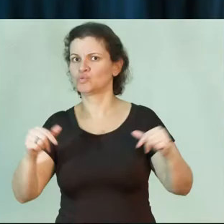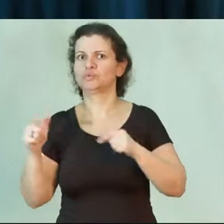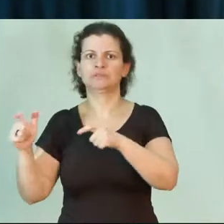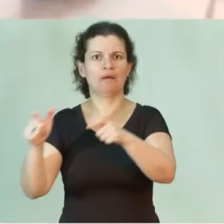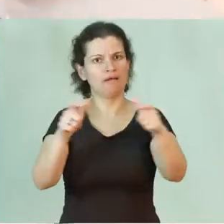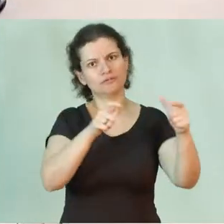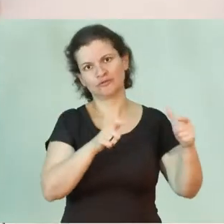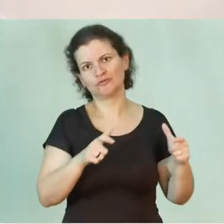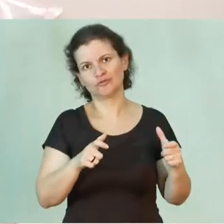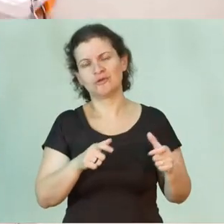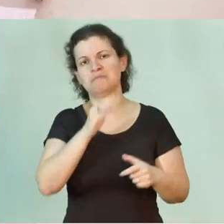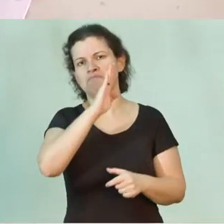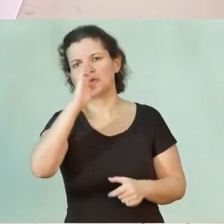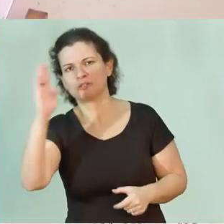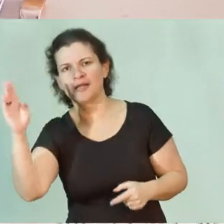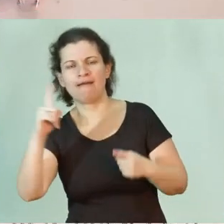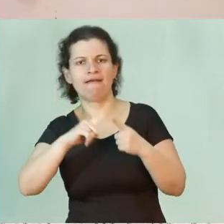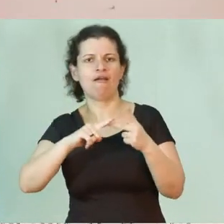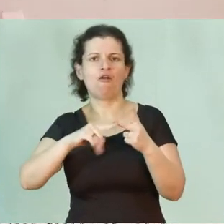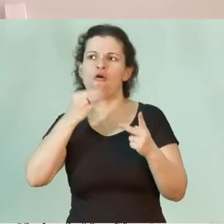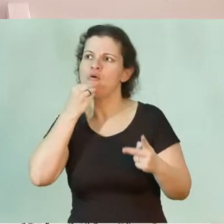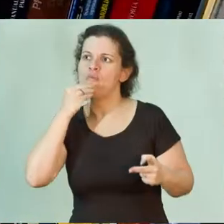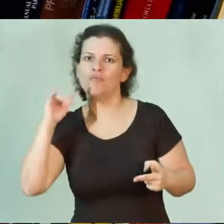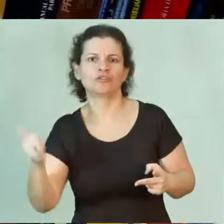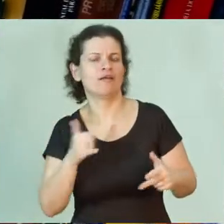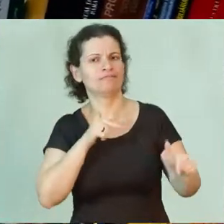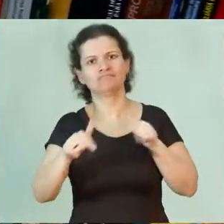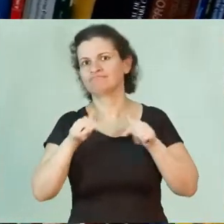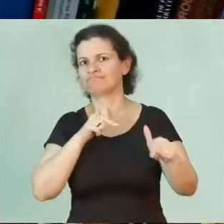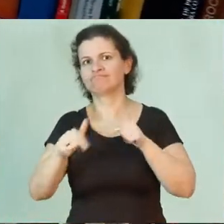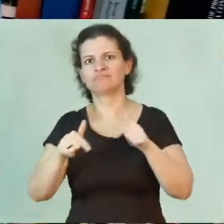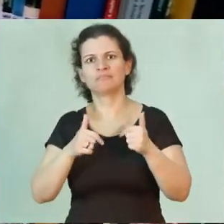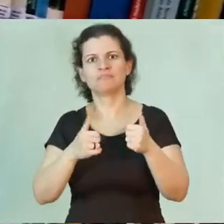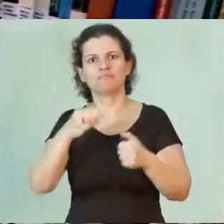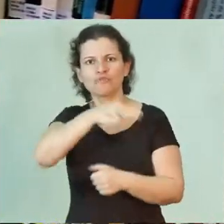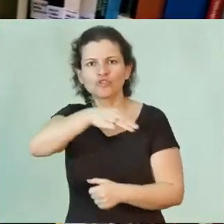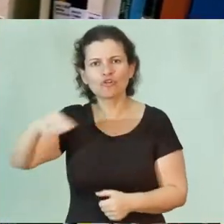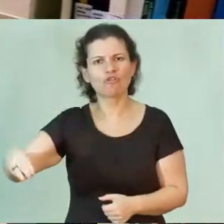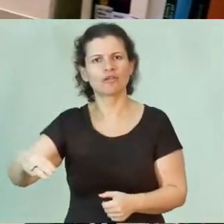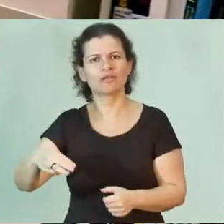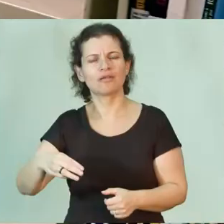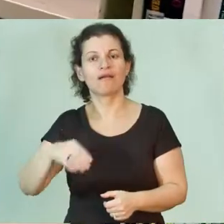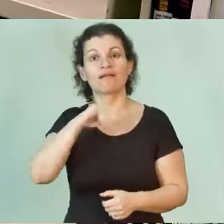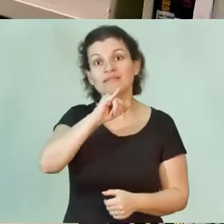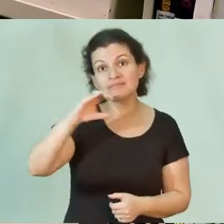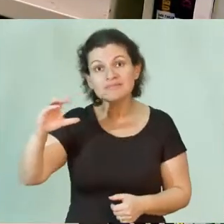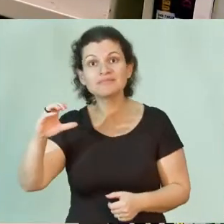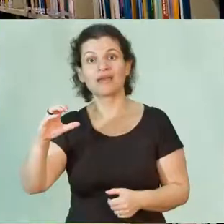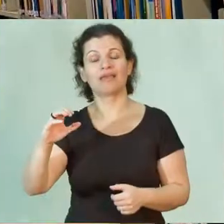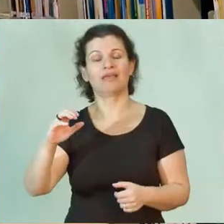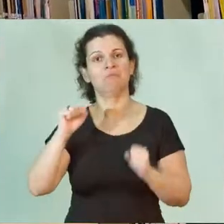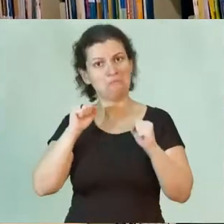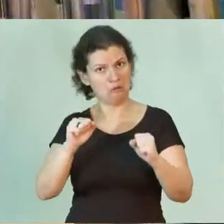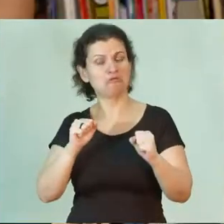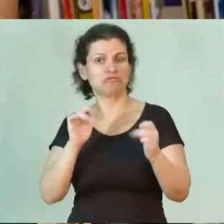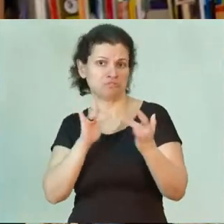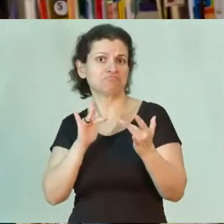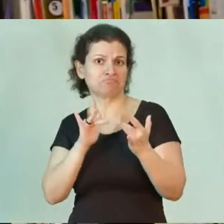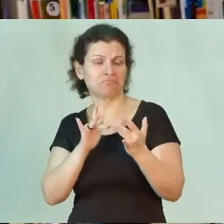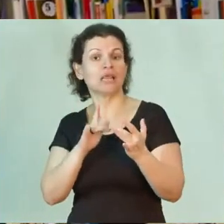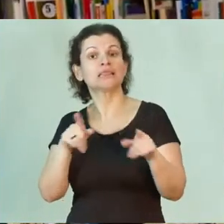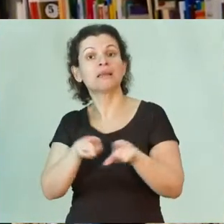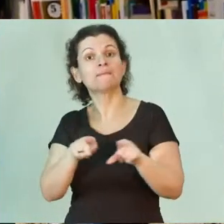espaços das bibliotecas, oportunidades de atuação em monitorias, iniciação científica